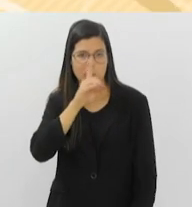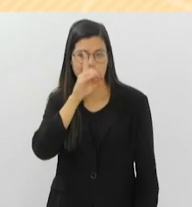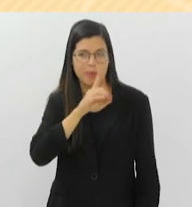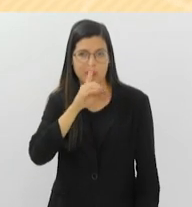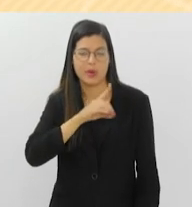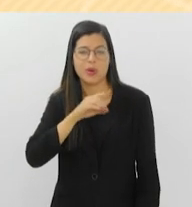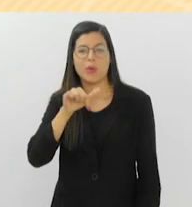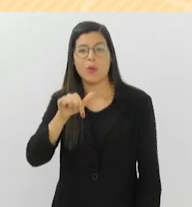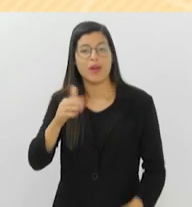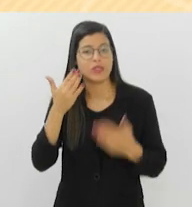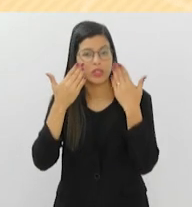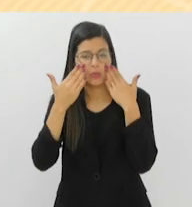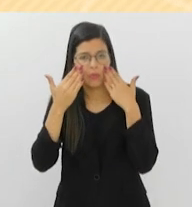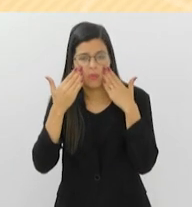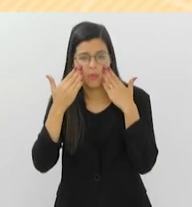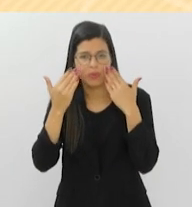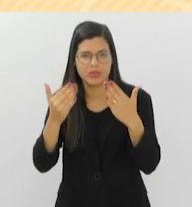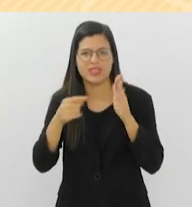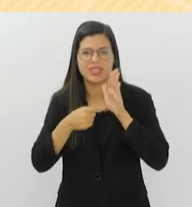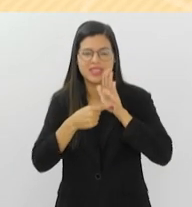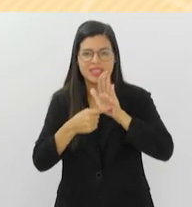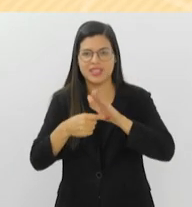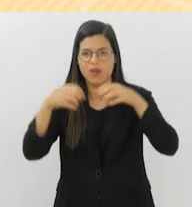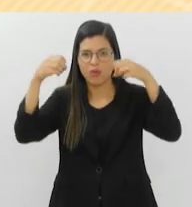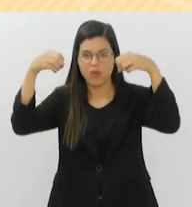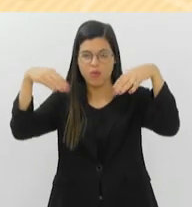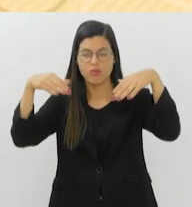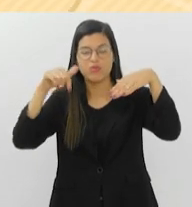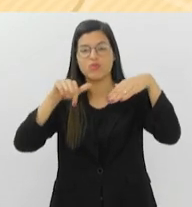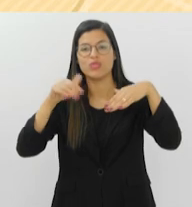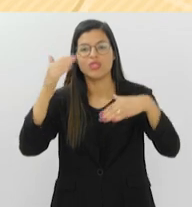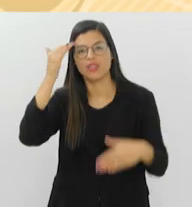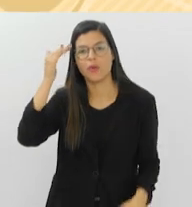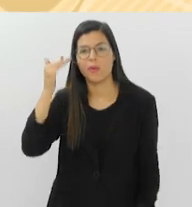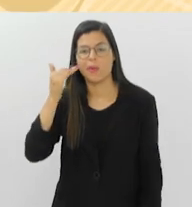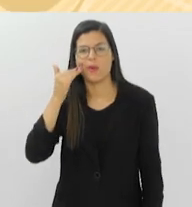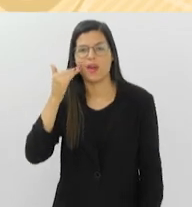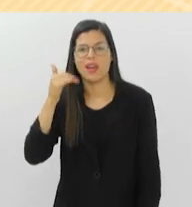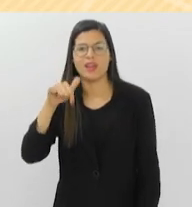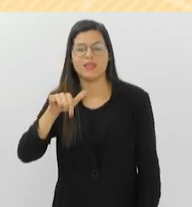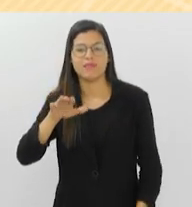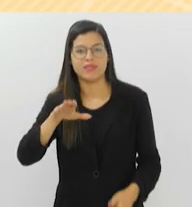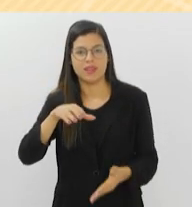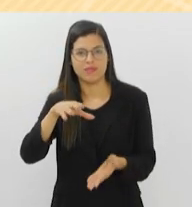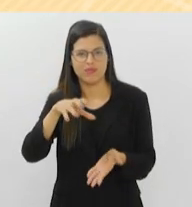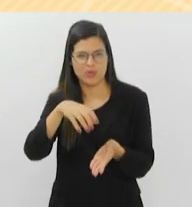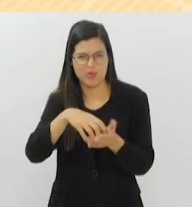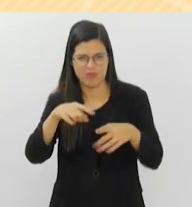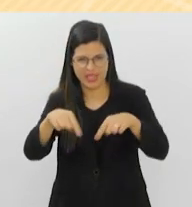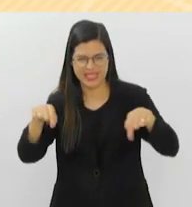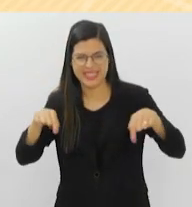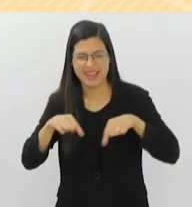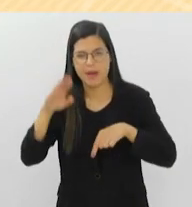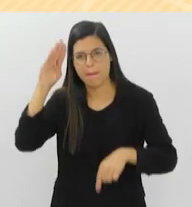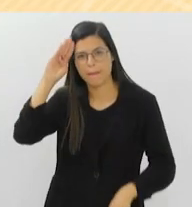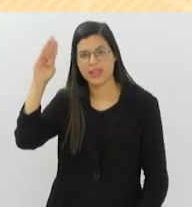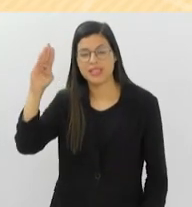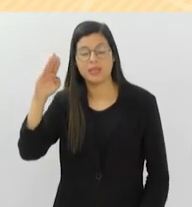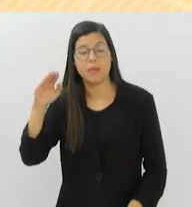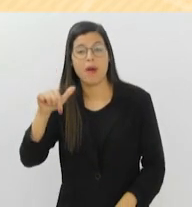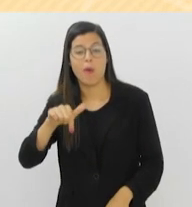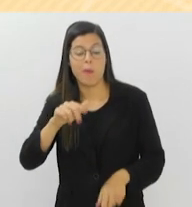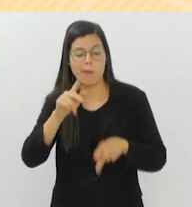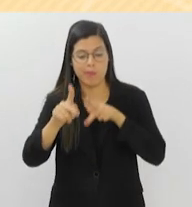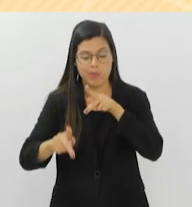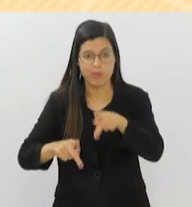Luzes da Coreia Festival de Lanternas de Jinju está em exibição no salão principal do MAC, oferecendo ao público uma experiência